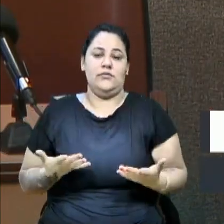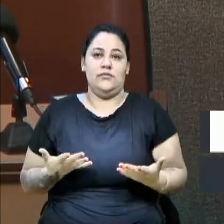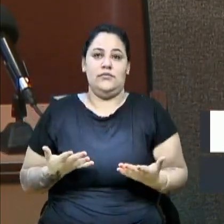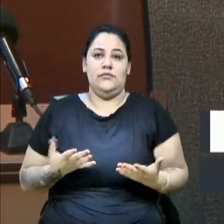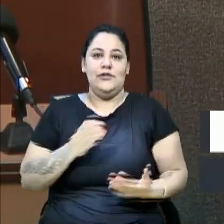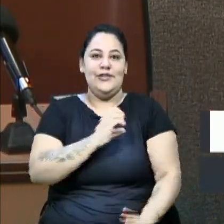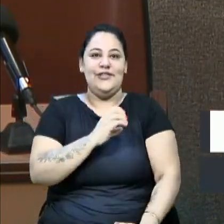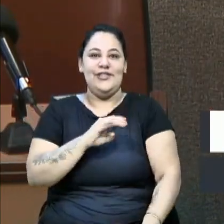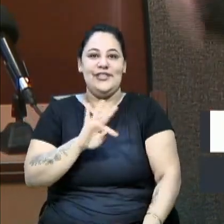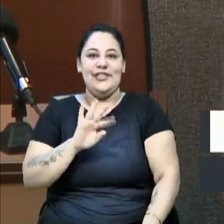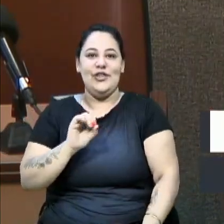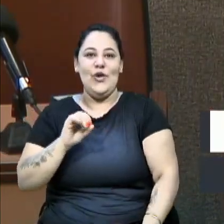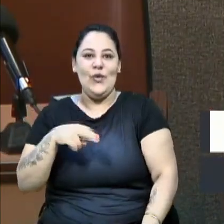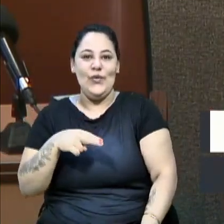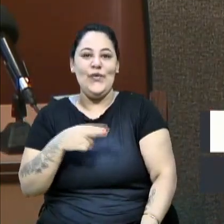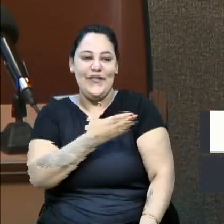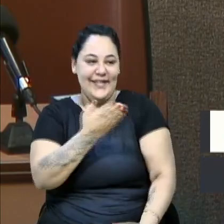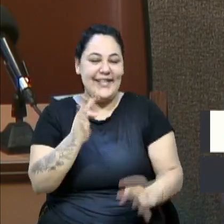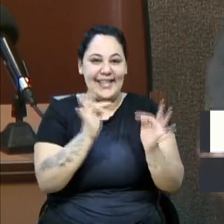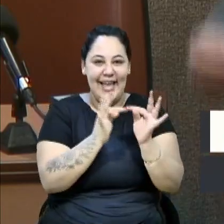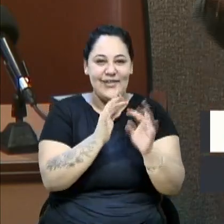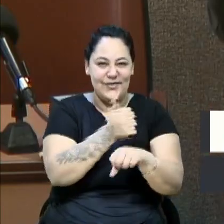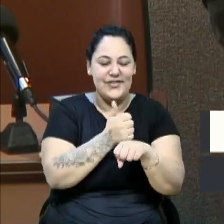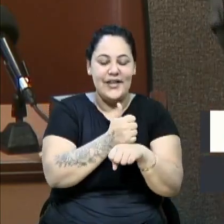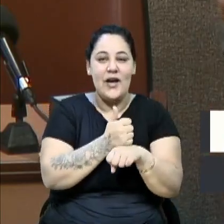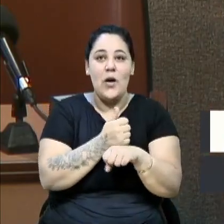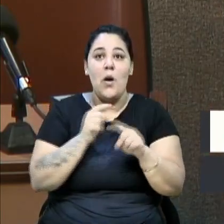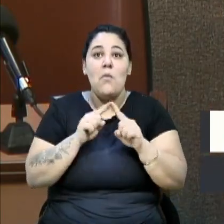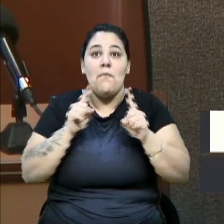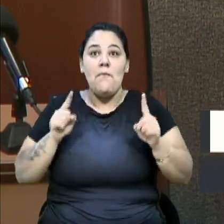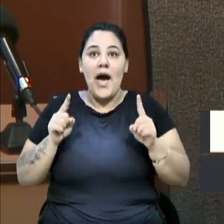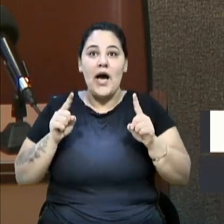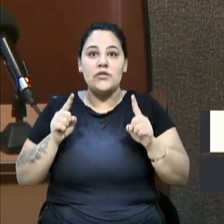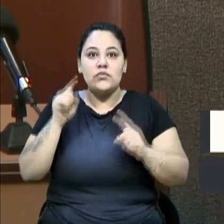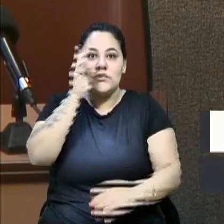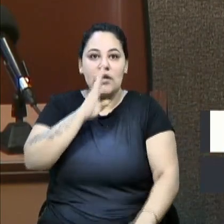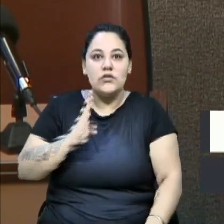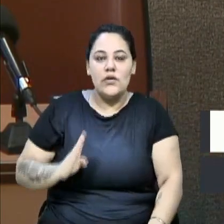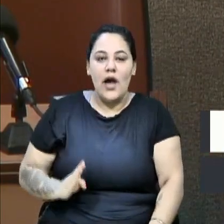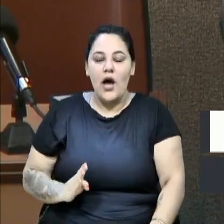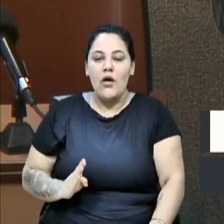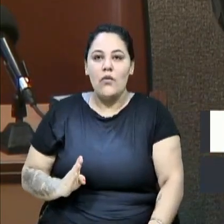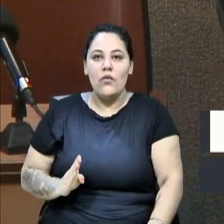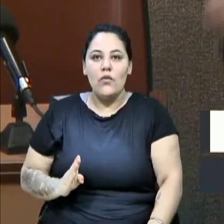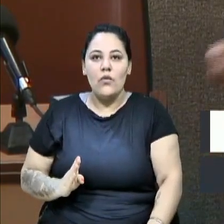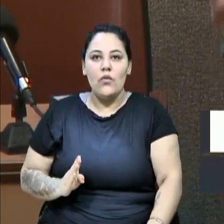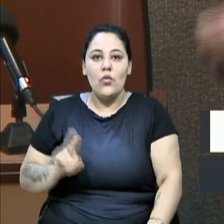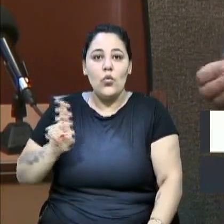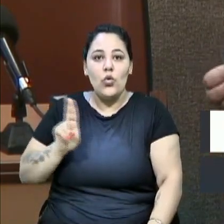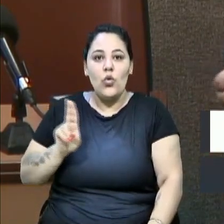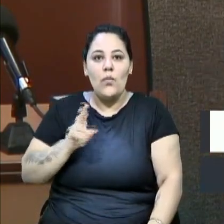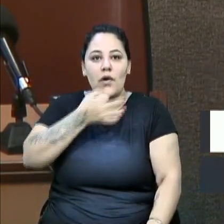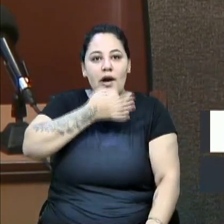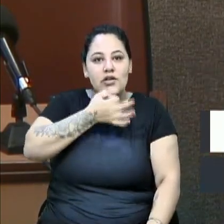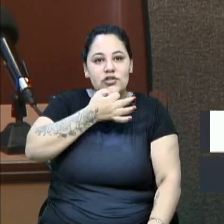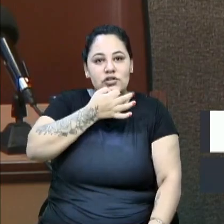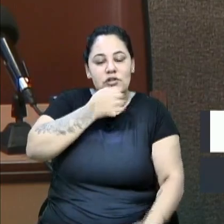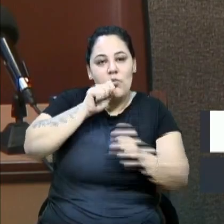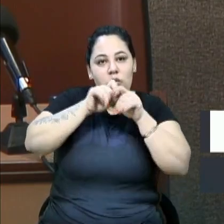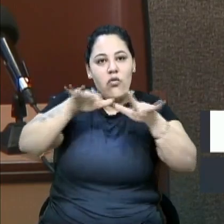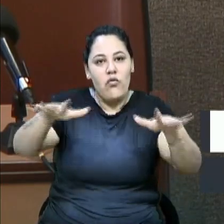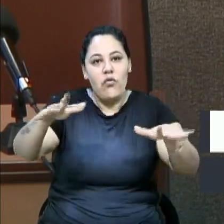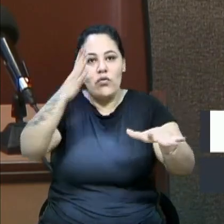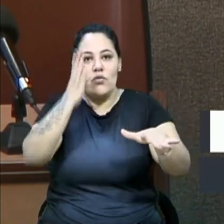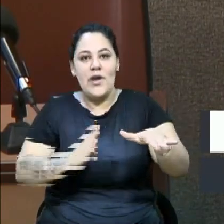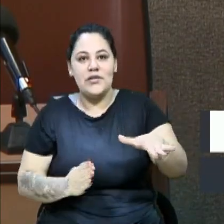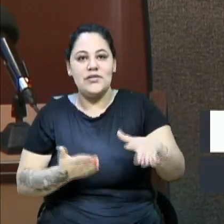físico, o Brasa, enfim, as pessoas faziam tudo, mas assim com transmissões em nível nacional, levando o nome de Caxias do Sul, levando o nome de Caxias